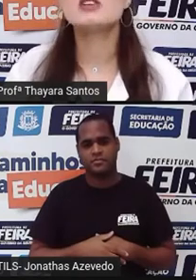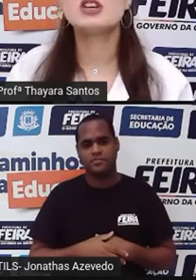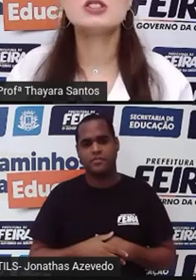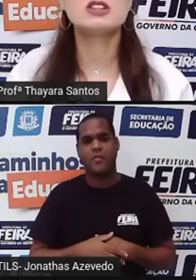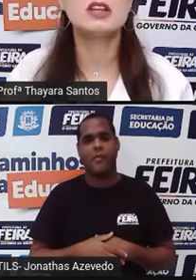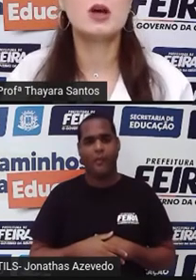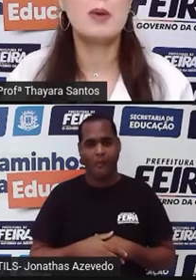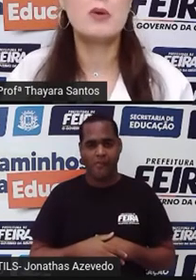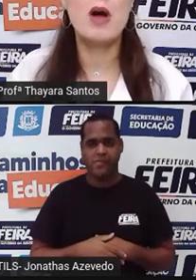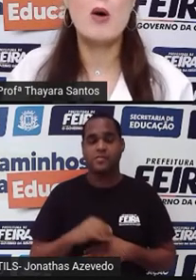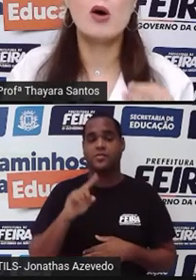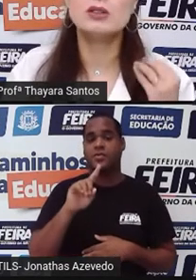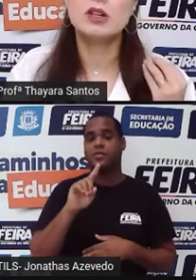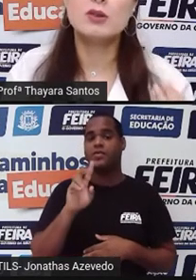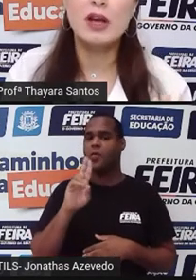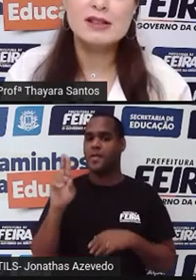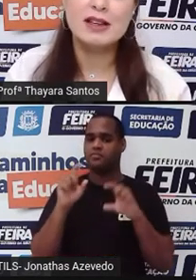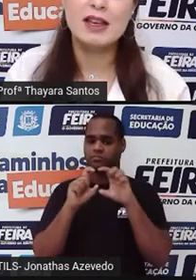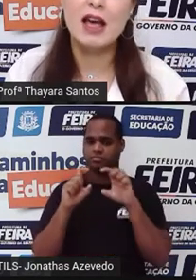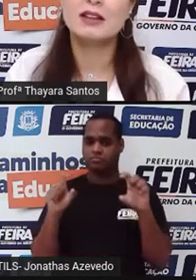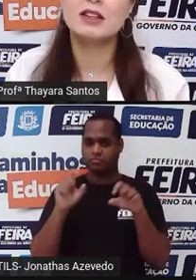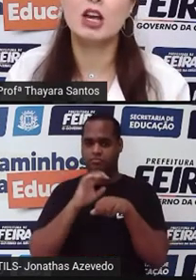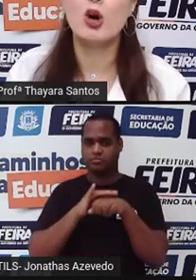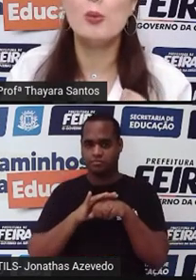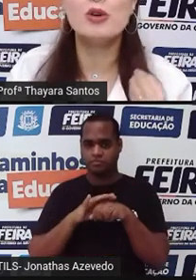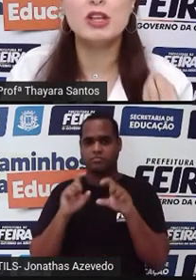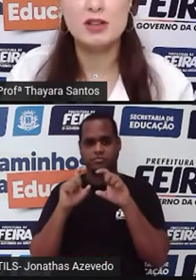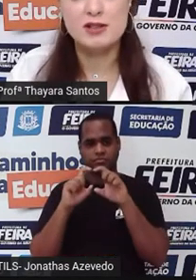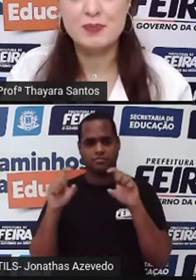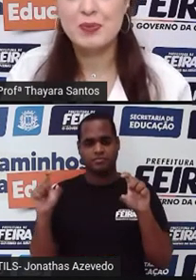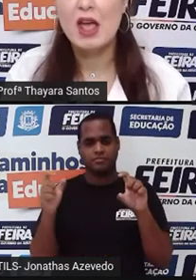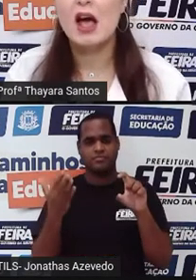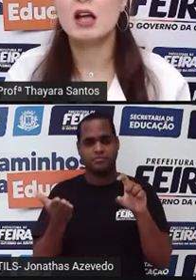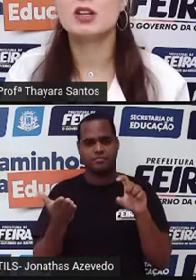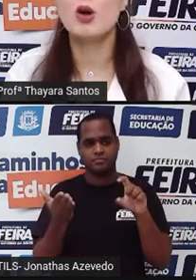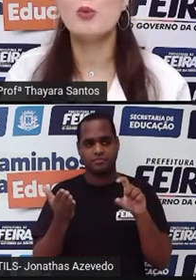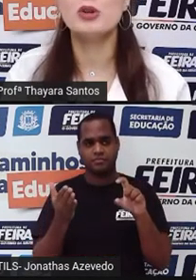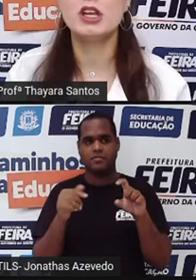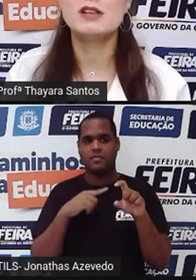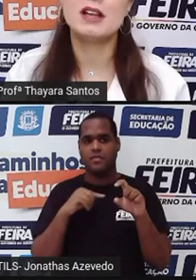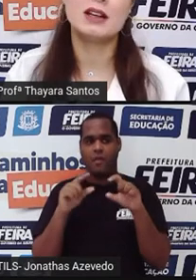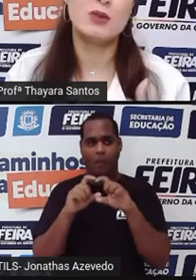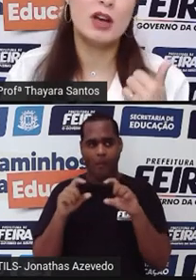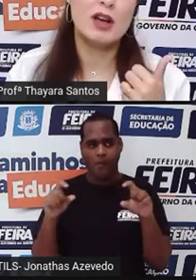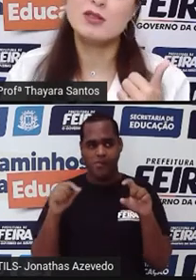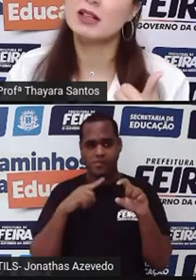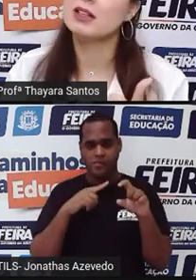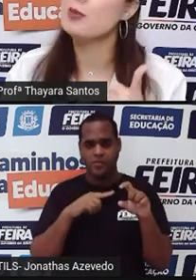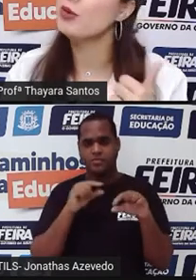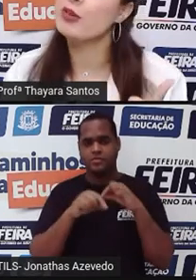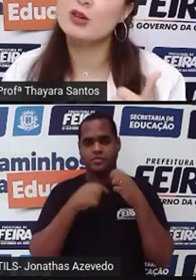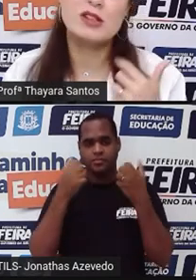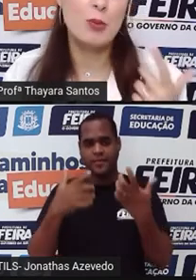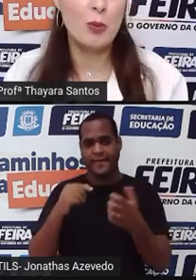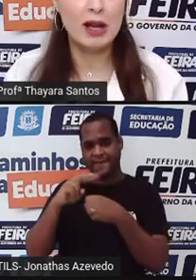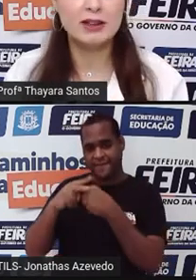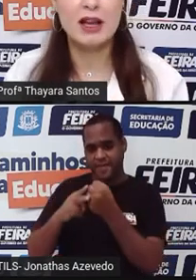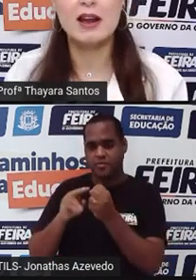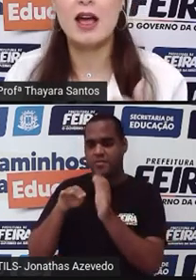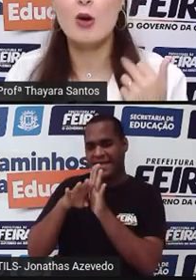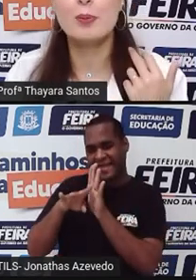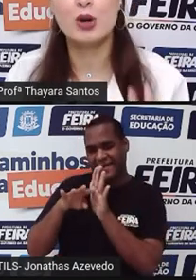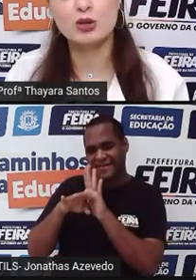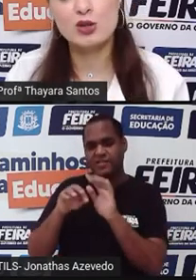A gente tem também uma outra doença que é a tricomoníase. A tricomoníase, ela não é causada nem por vírus, nem por